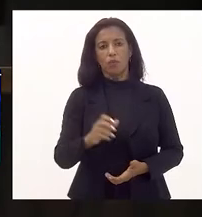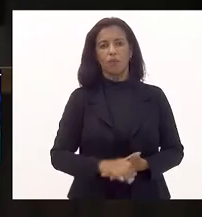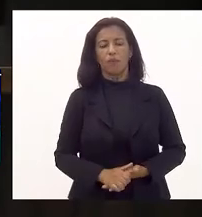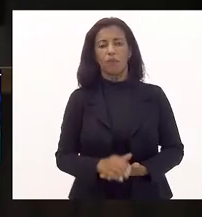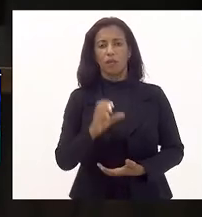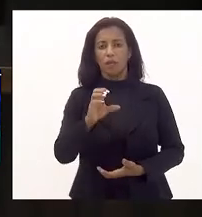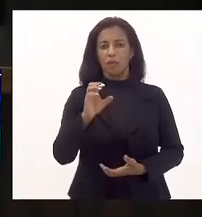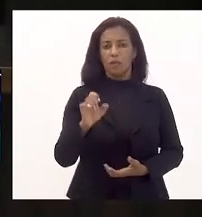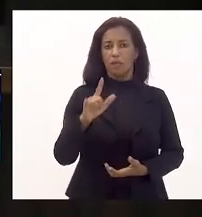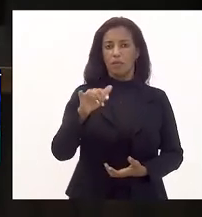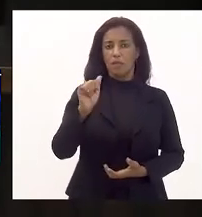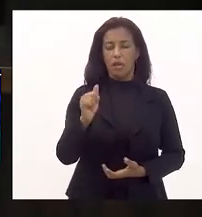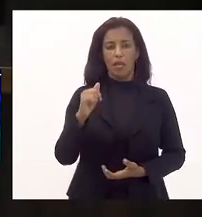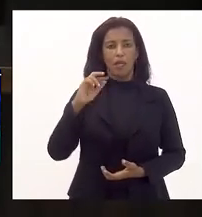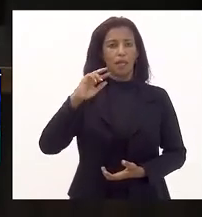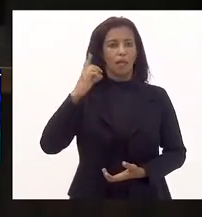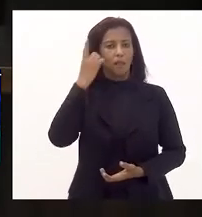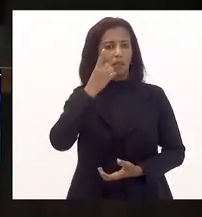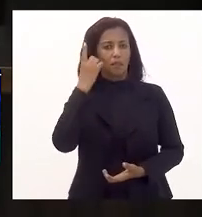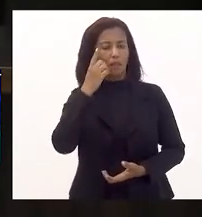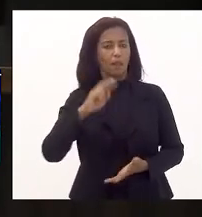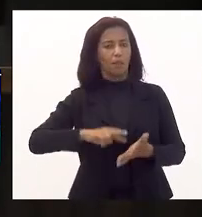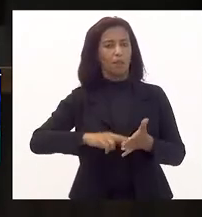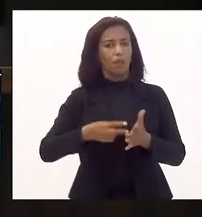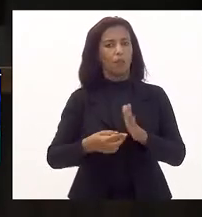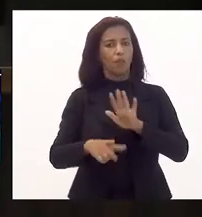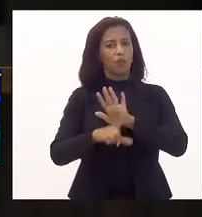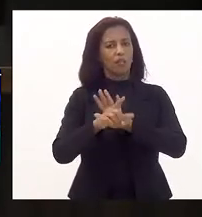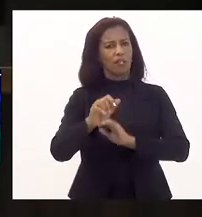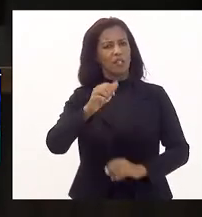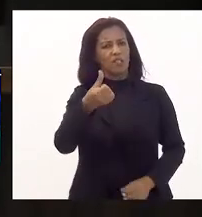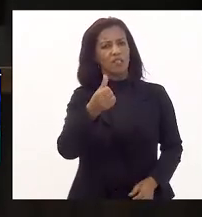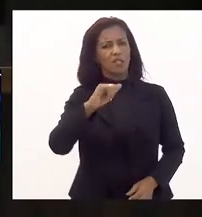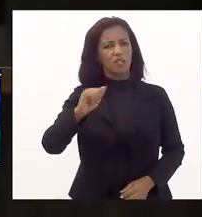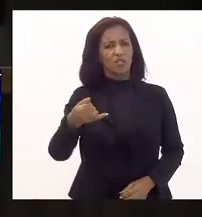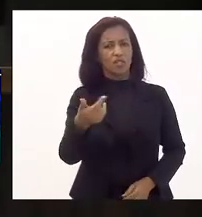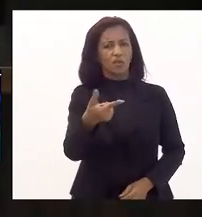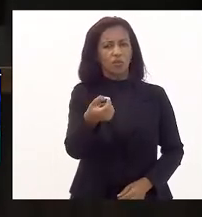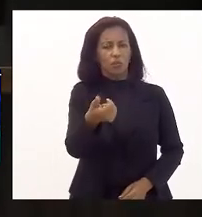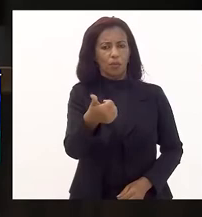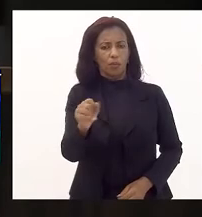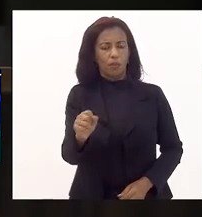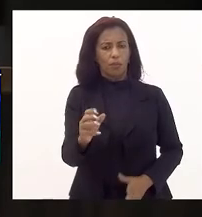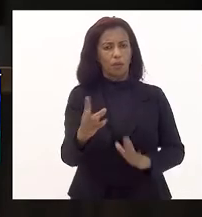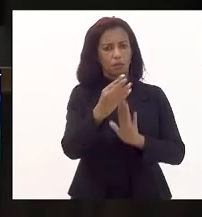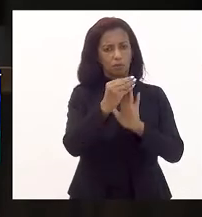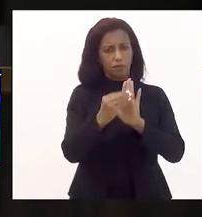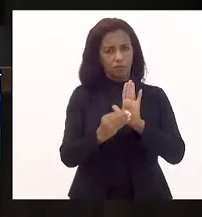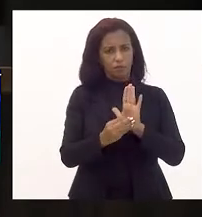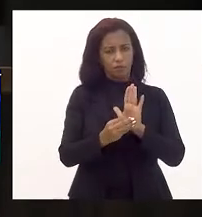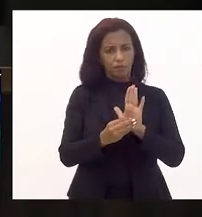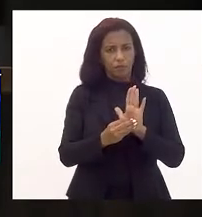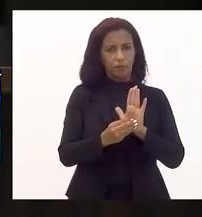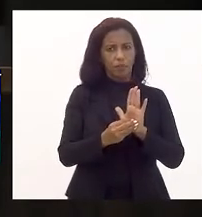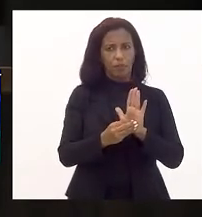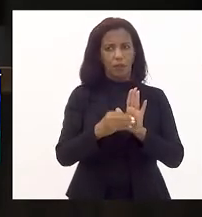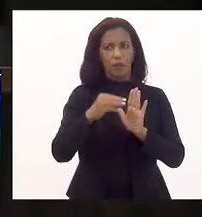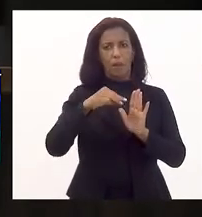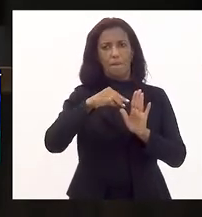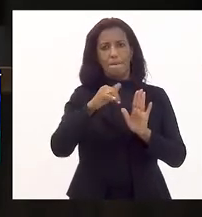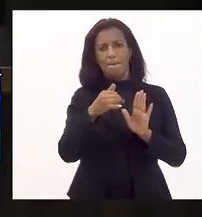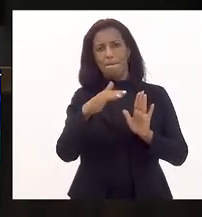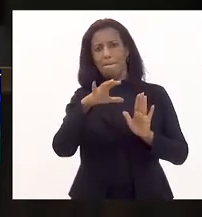deputada Célia Jordão, que altera a Lei 5.645, de 6 de janeiro de 2010, incluindo o calendário oficial do Estado do Rio de Janeiro, o março